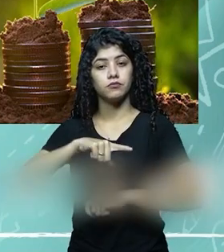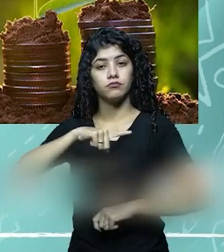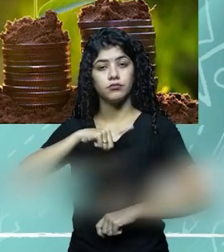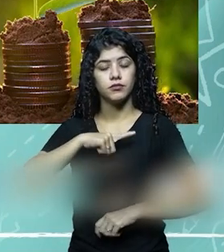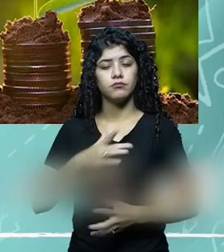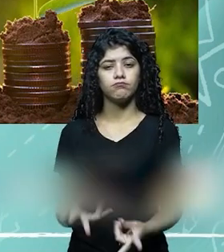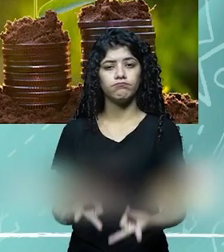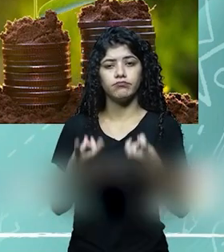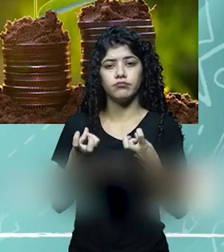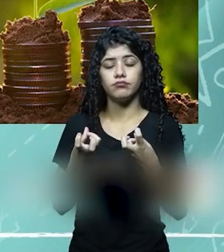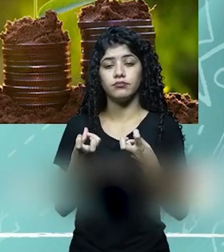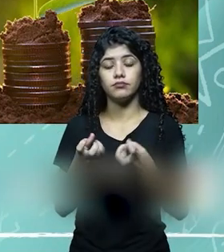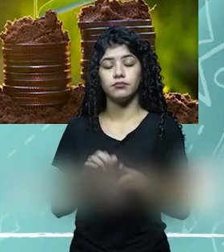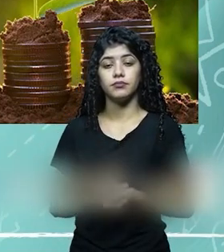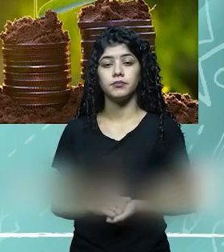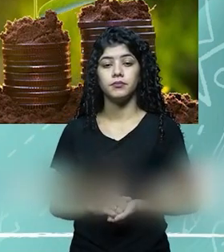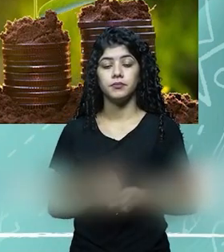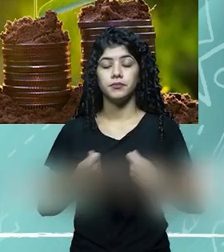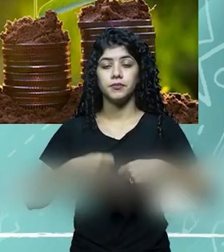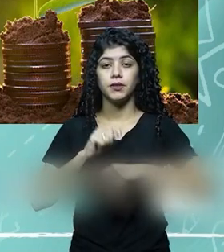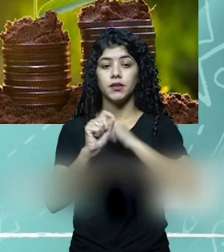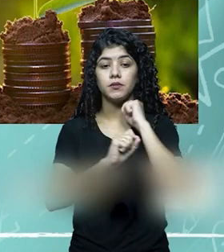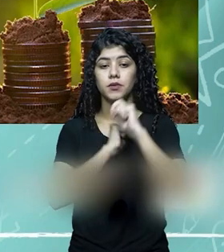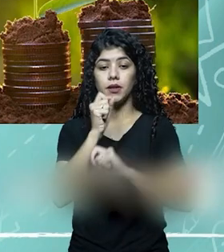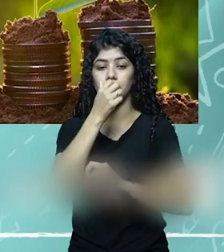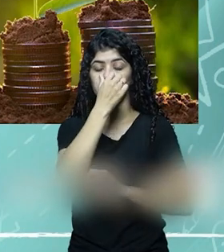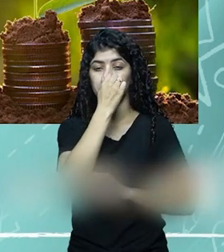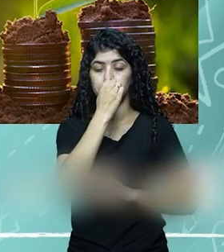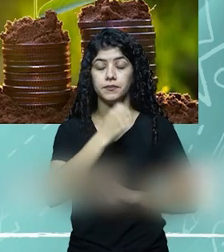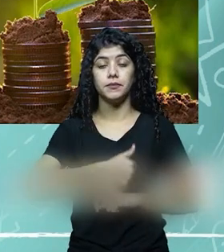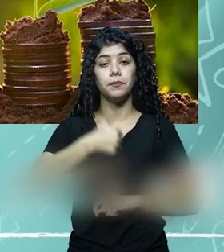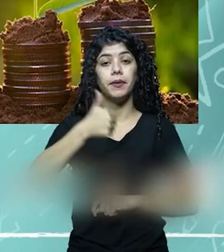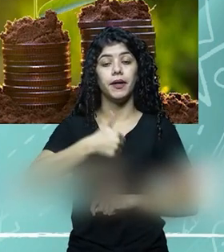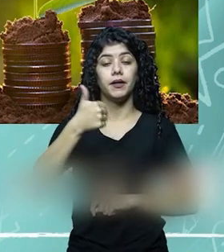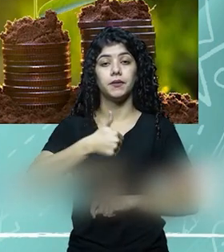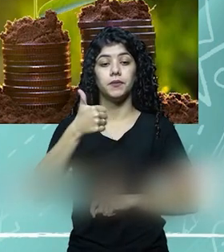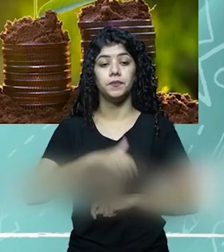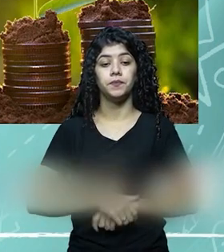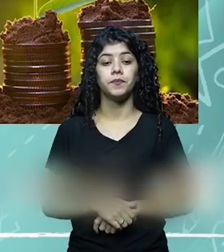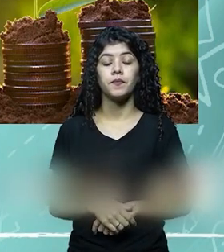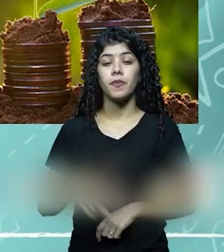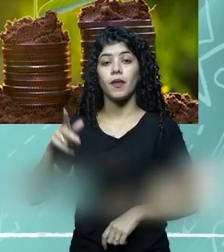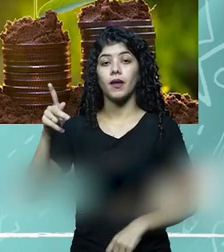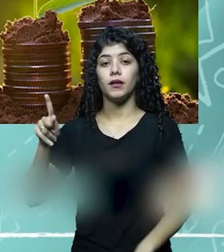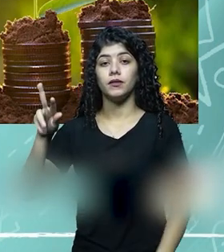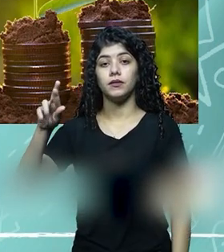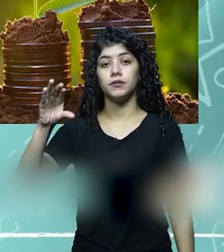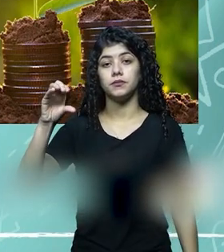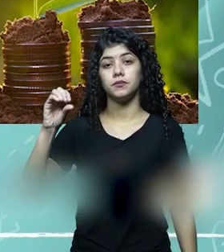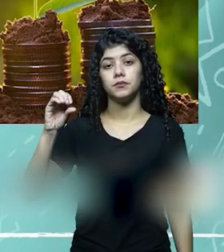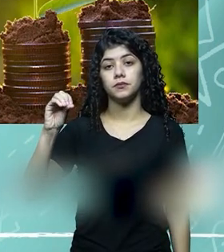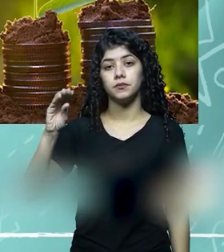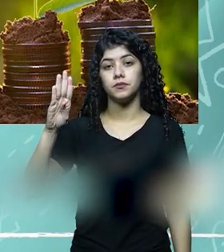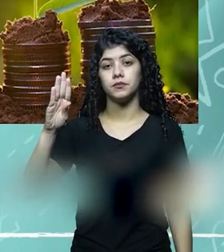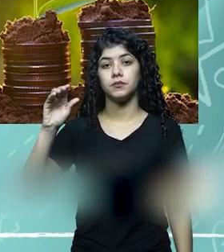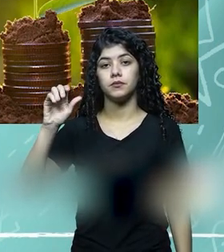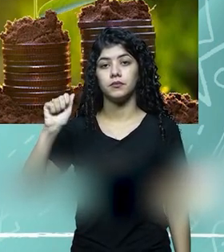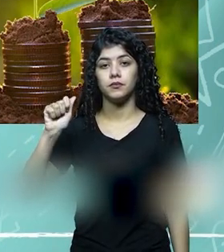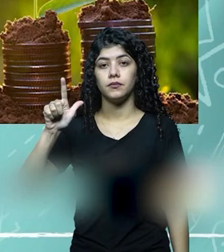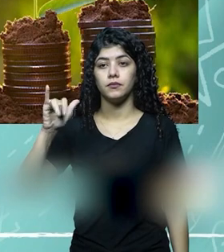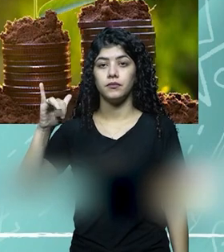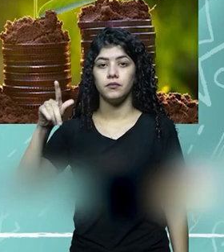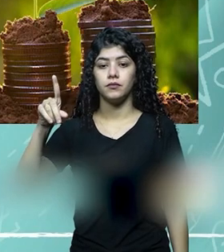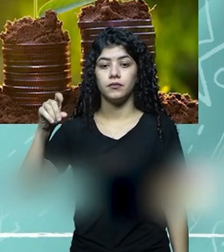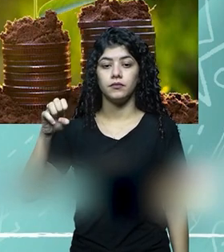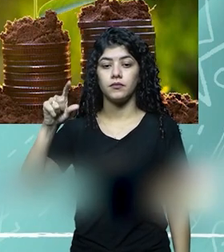como um ativo, nós devemos considerar, primeiramente, a probabilidade de que benefícios econômicos futuros dele,